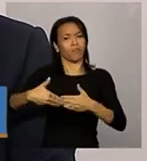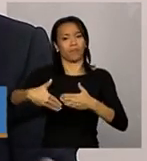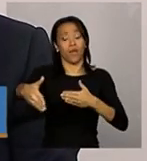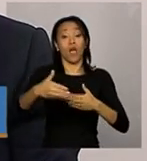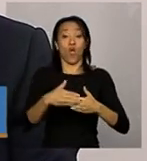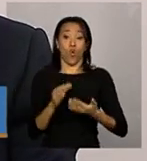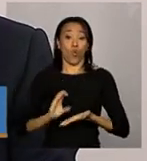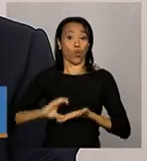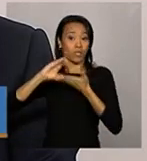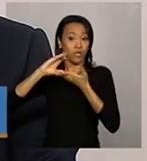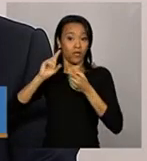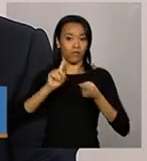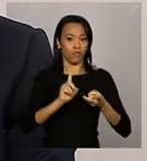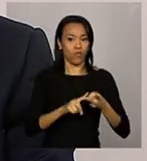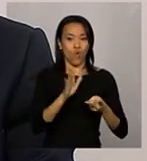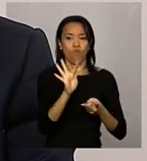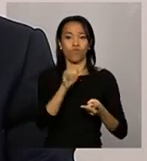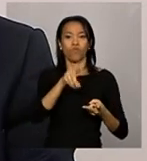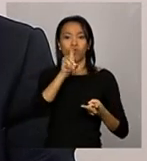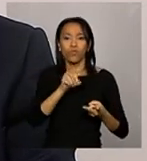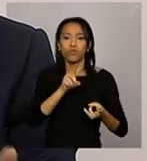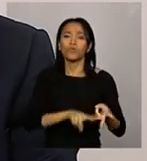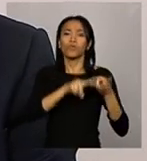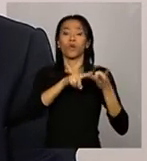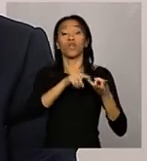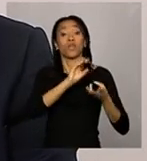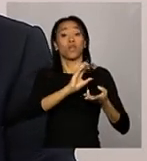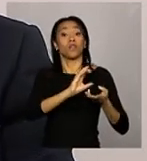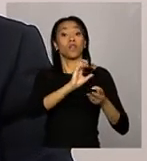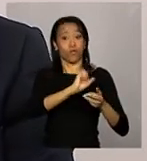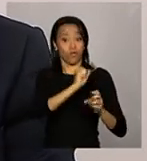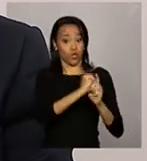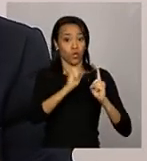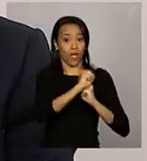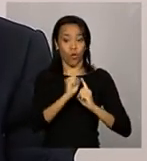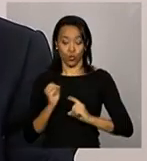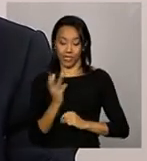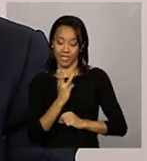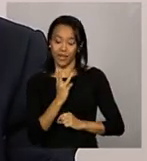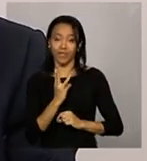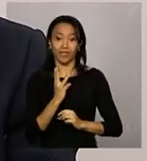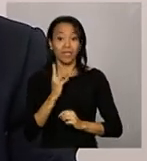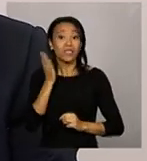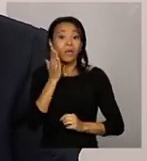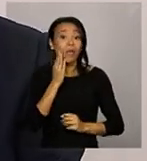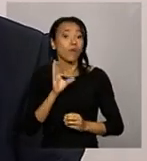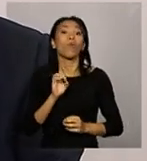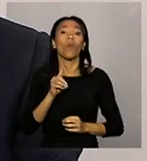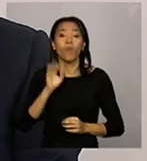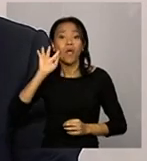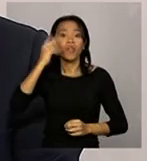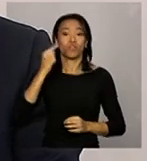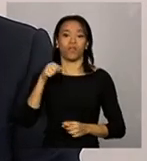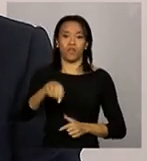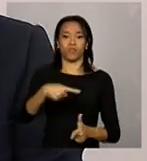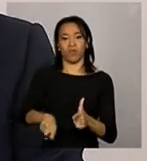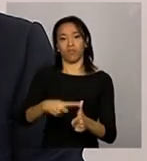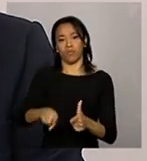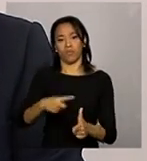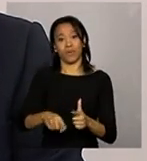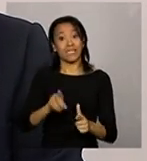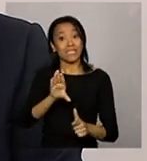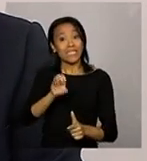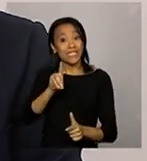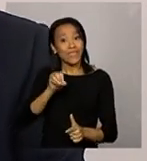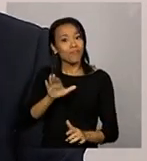fundo de assistência social entrem em contato e verifiquem como resolver esses problemas. E terceiro, que quanto mais